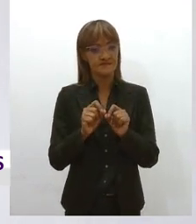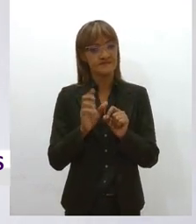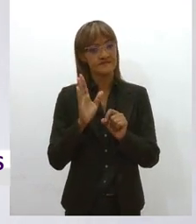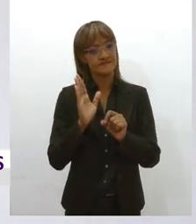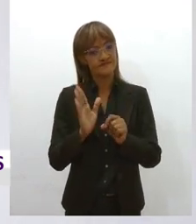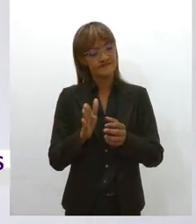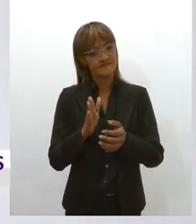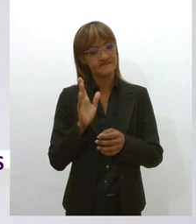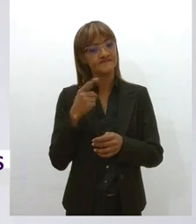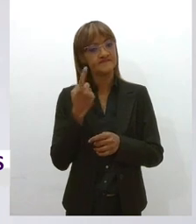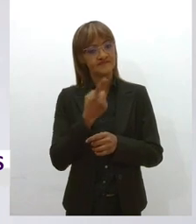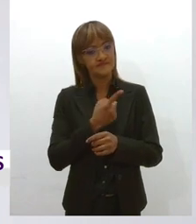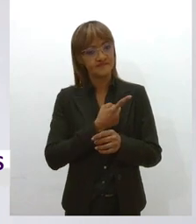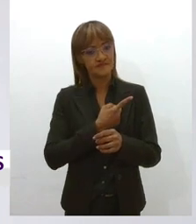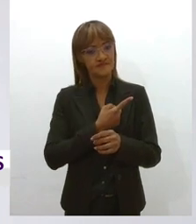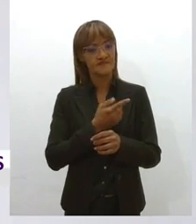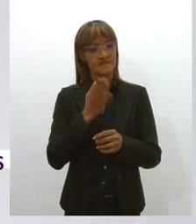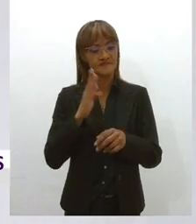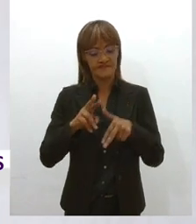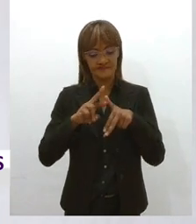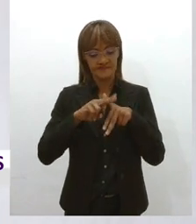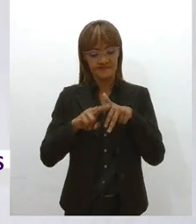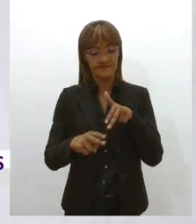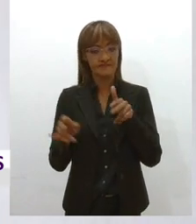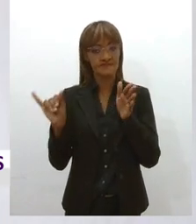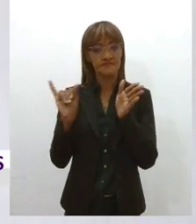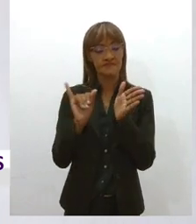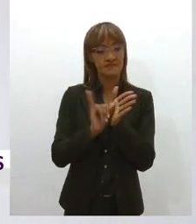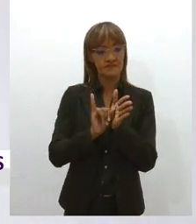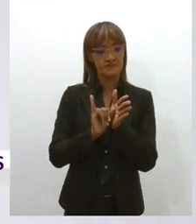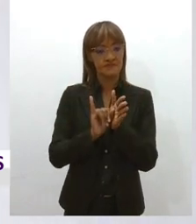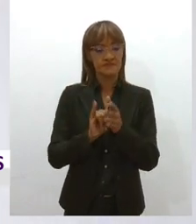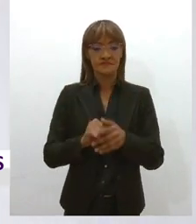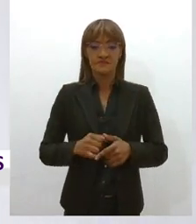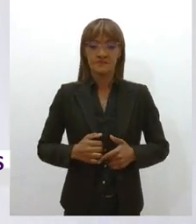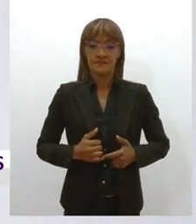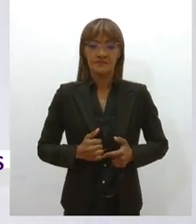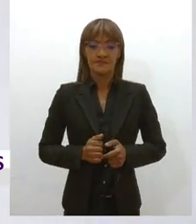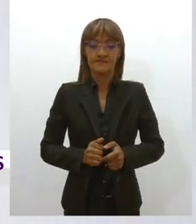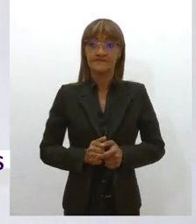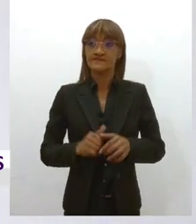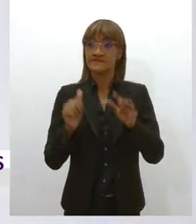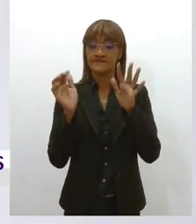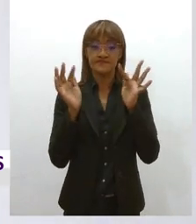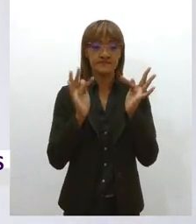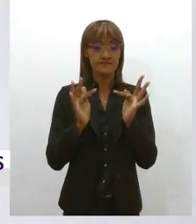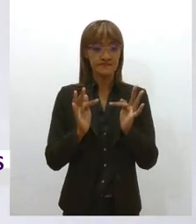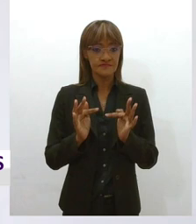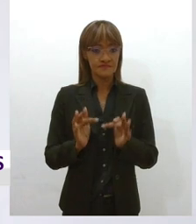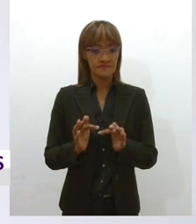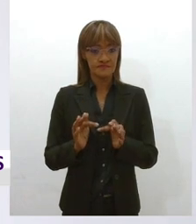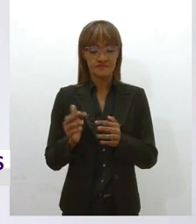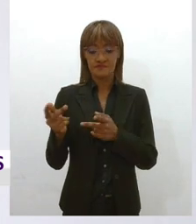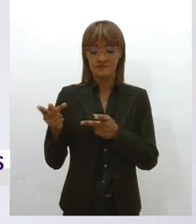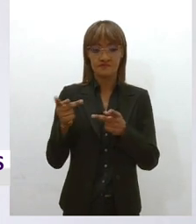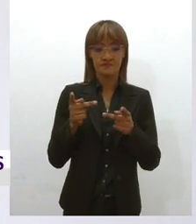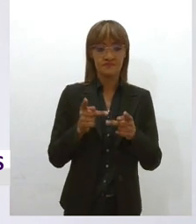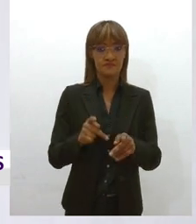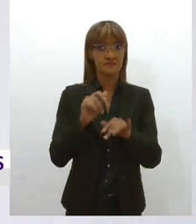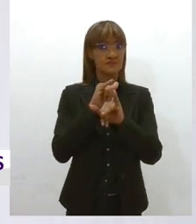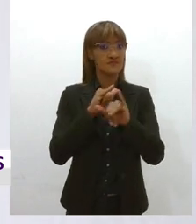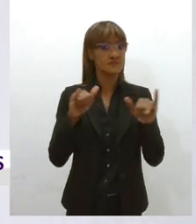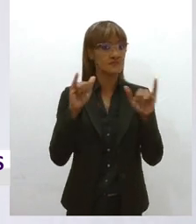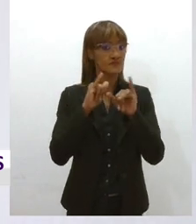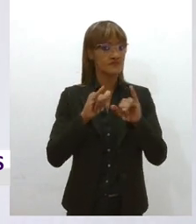identidade de gênero. E eu fiquei muito feliz com esse convite, com a repercussão inesperada que